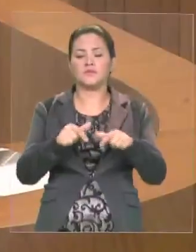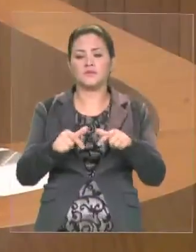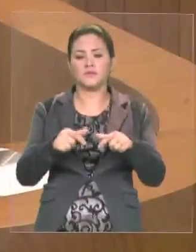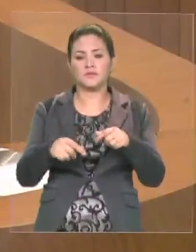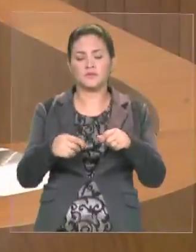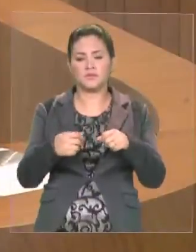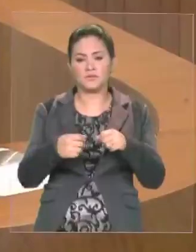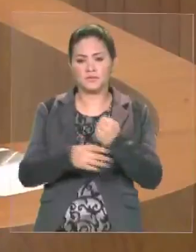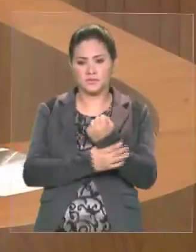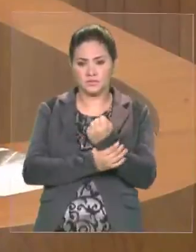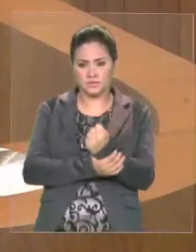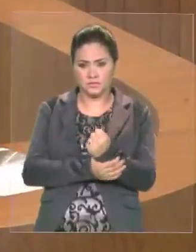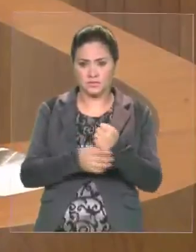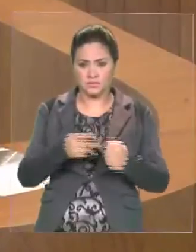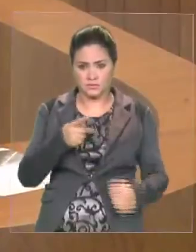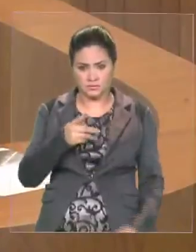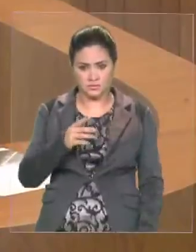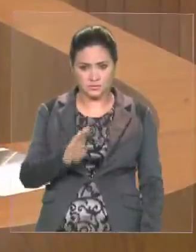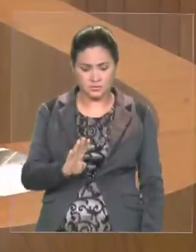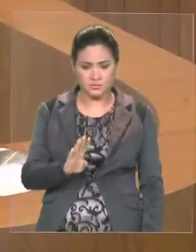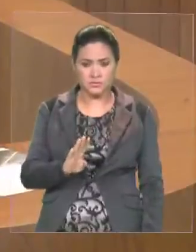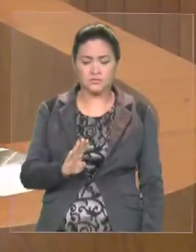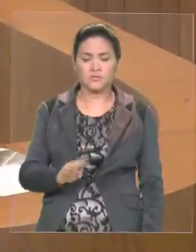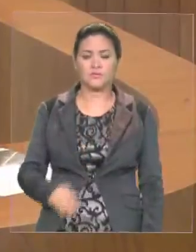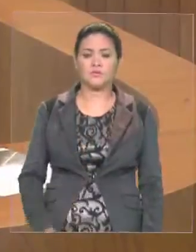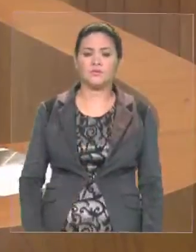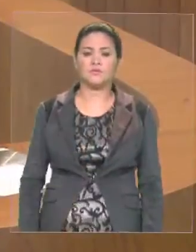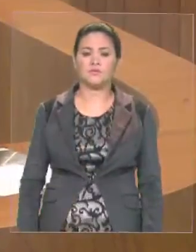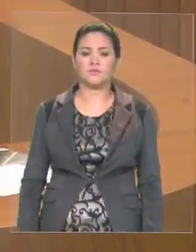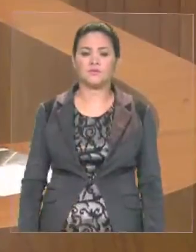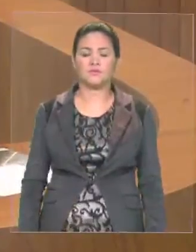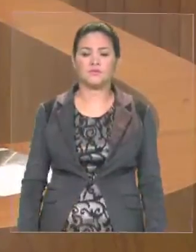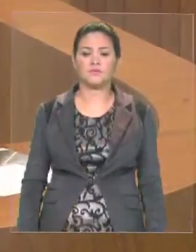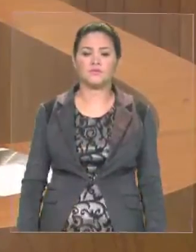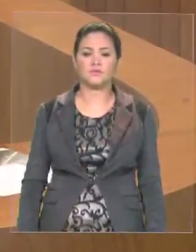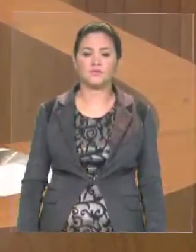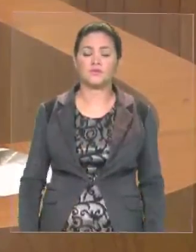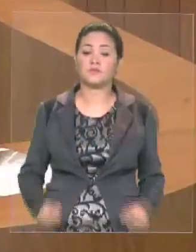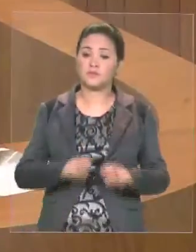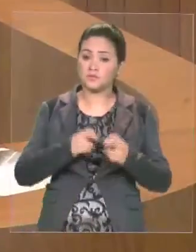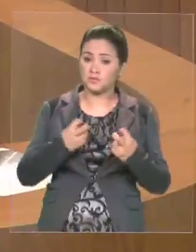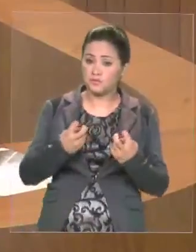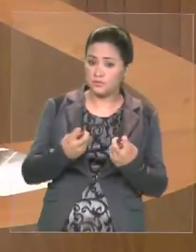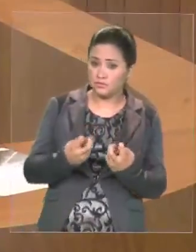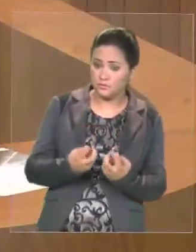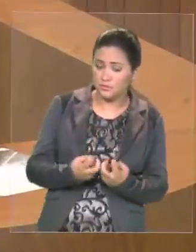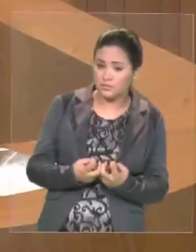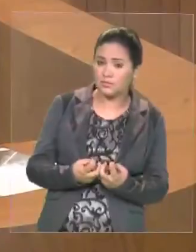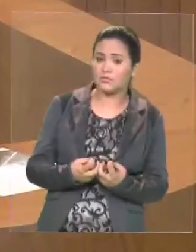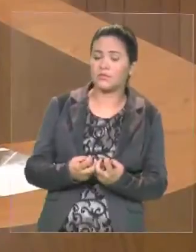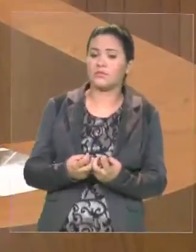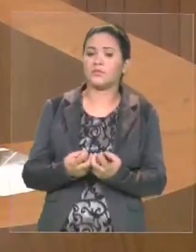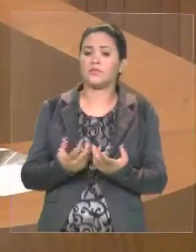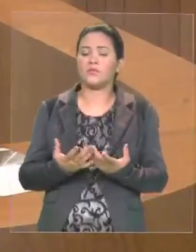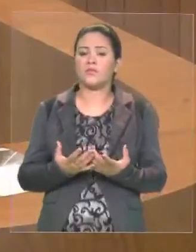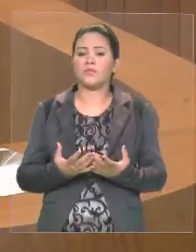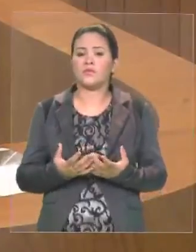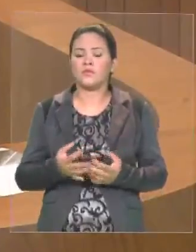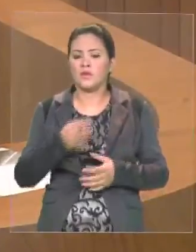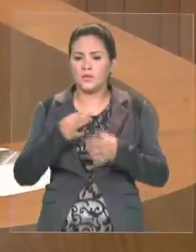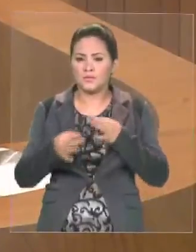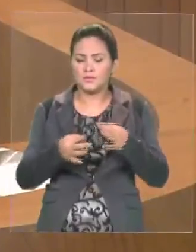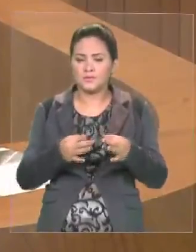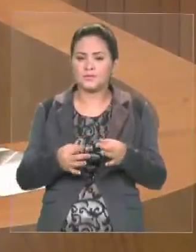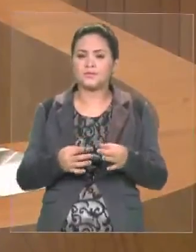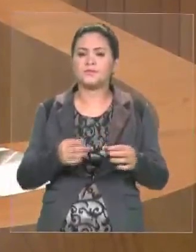sentido, nós estamos, inclusive, fazendo, na semana que vem, isso foi uma deliberação da comissão, uma audiência pública convocando todos os